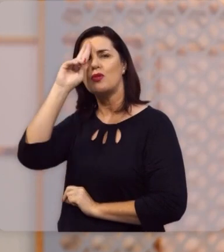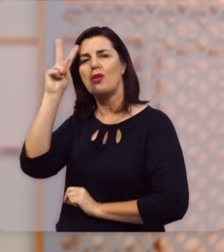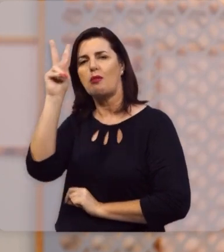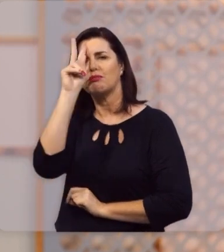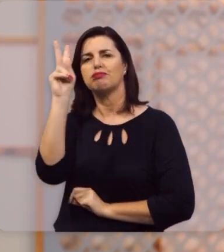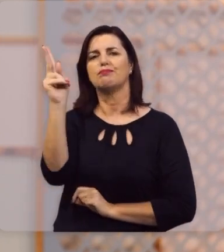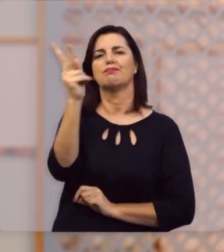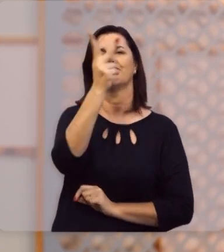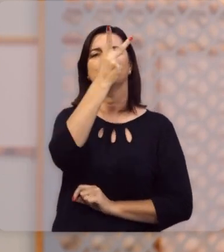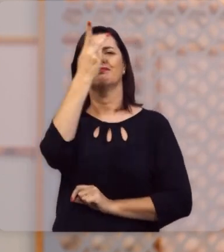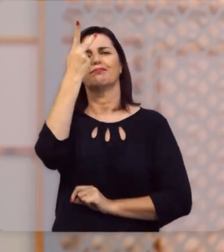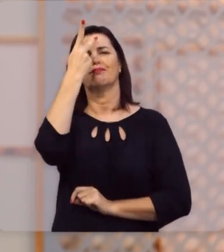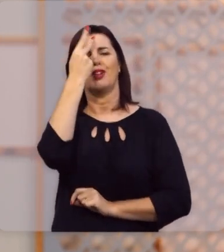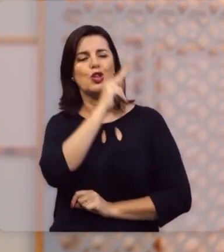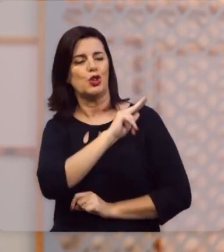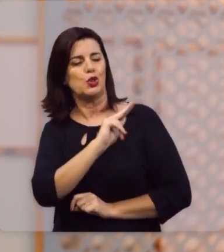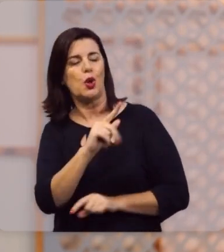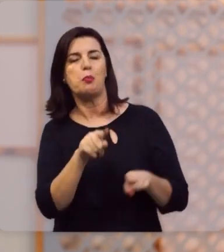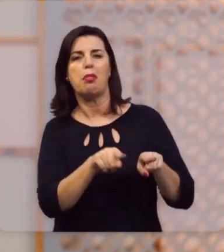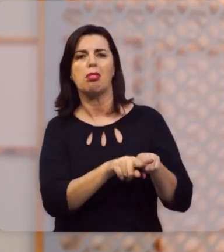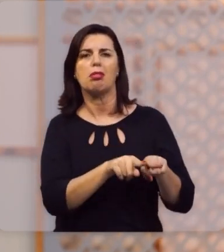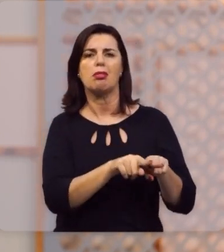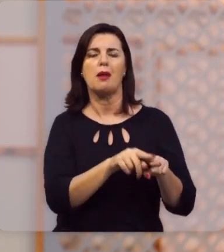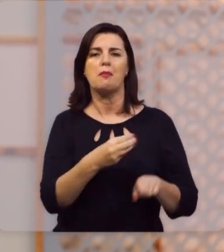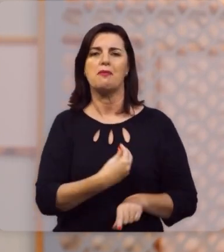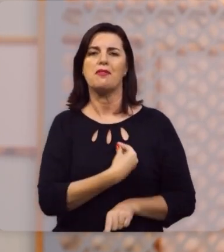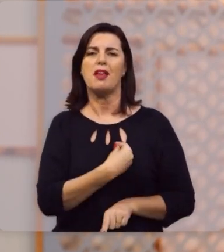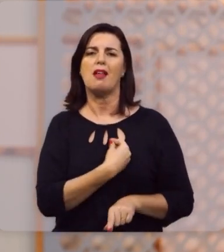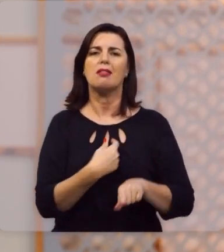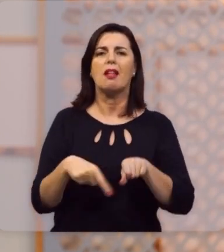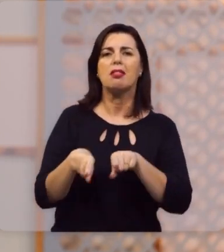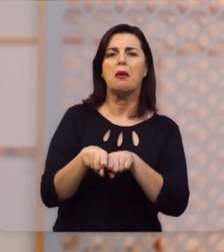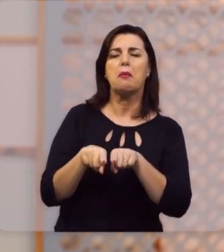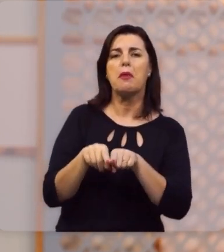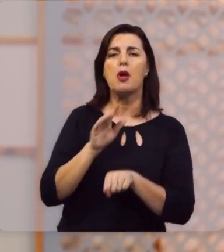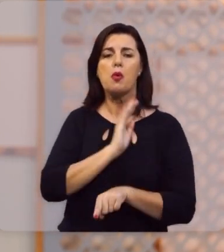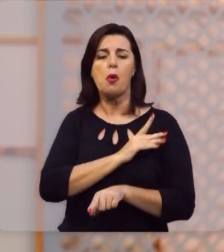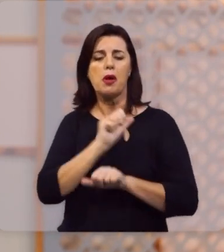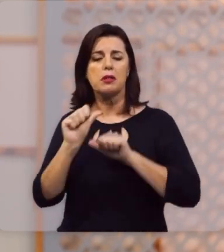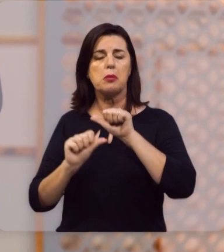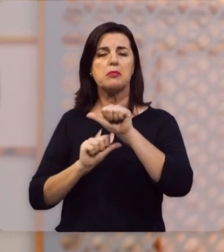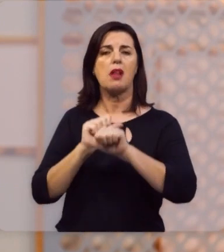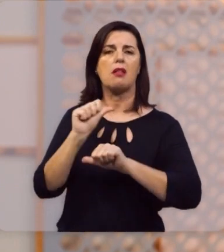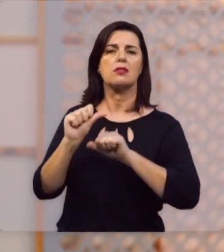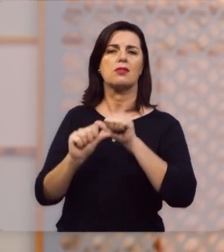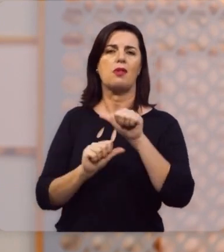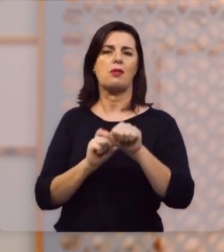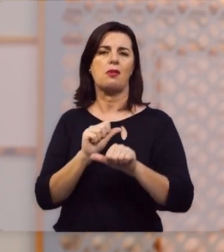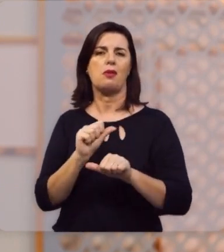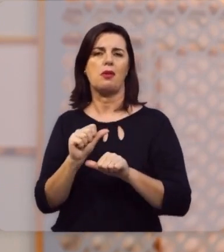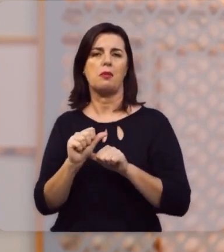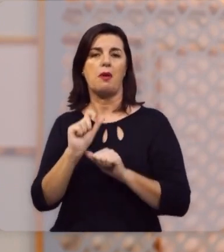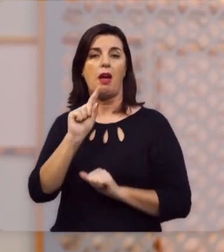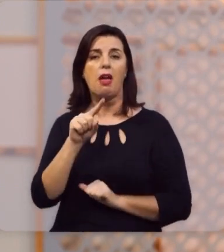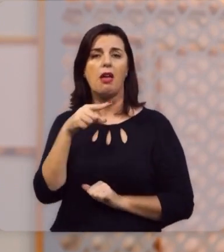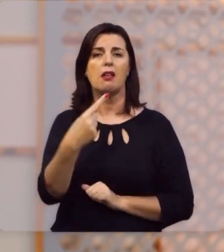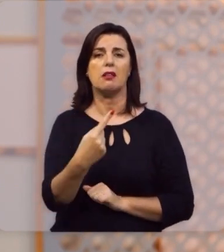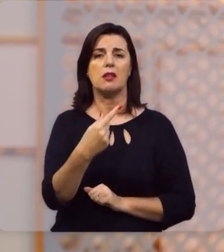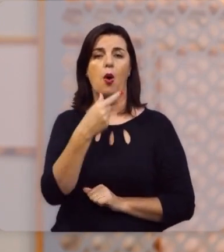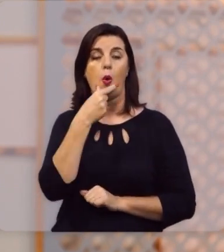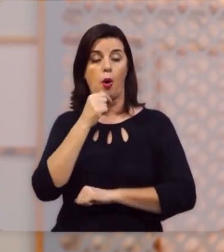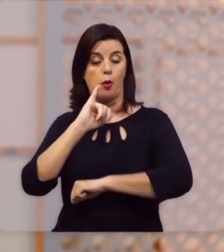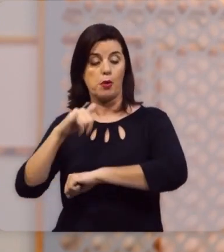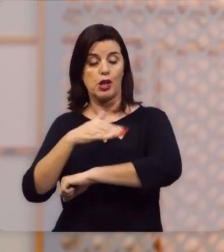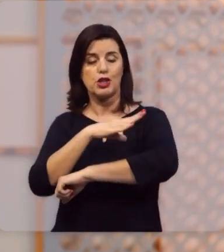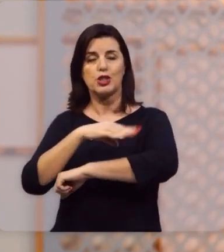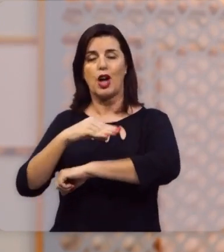é, o senhor muda a história dele, muda o nome dele, muda a vida dele, muda o coração dele, transforma a vida dele. E então,